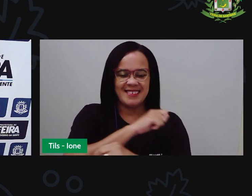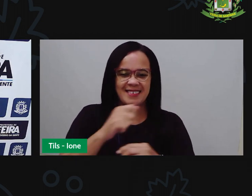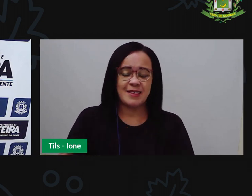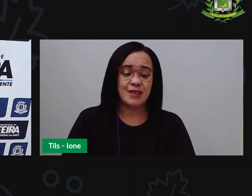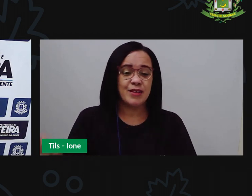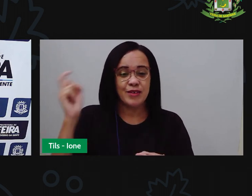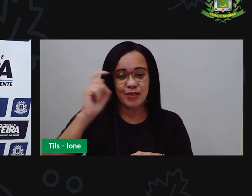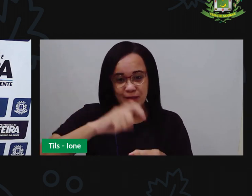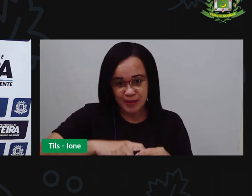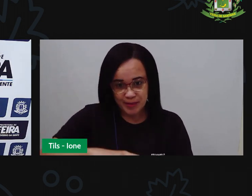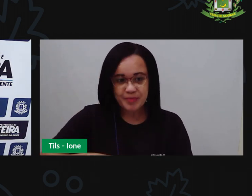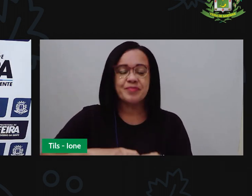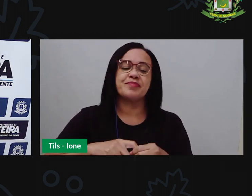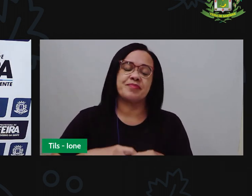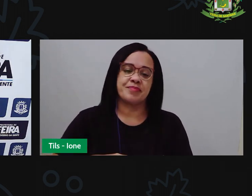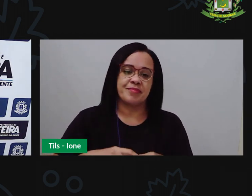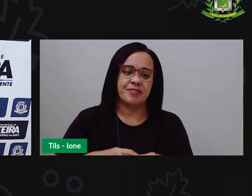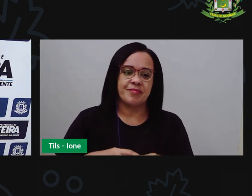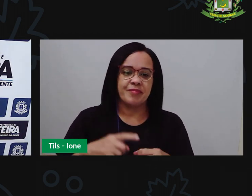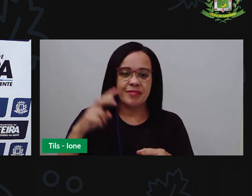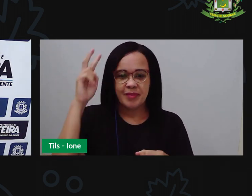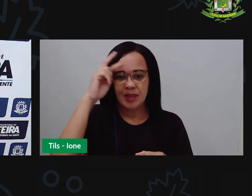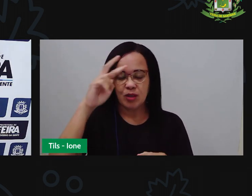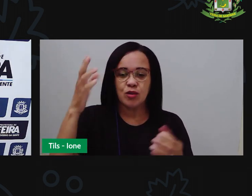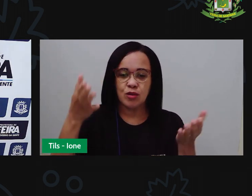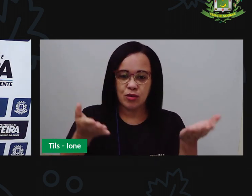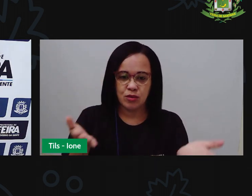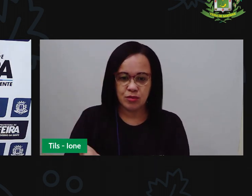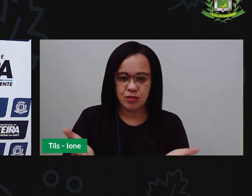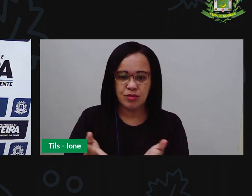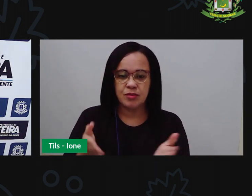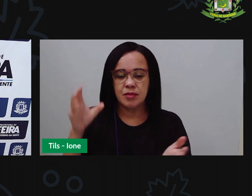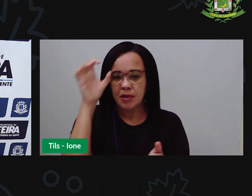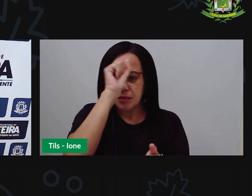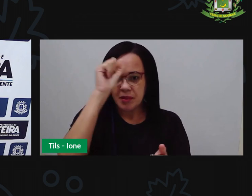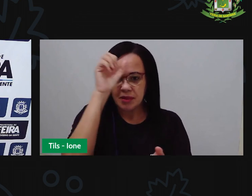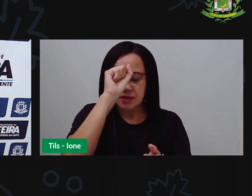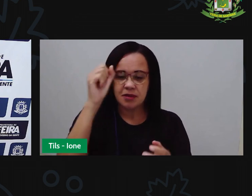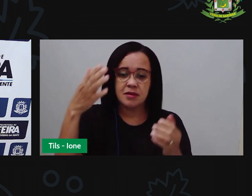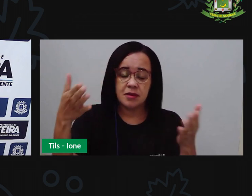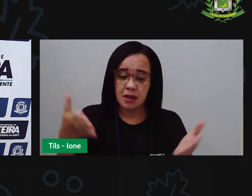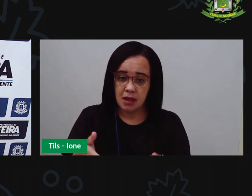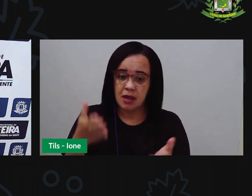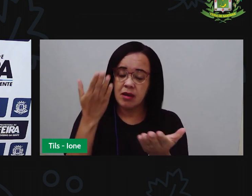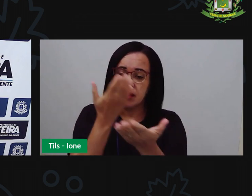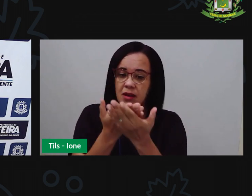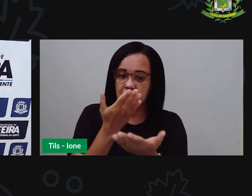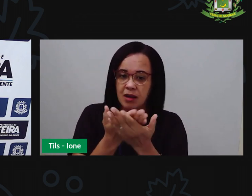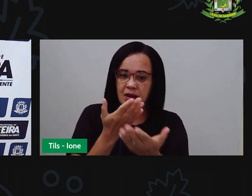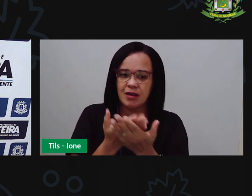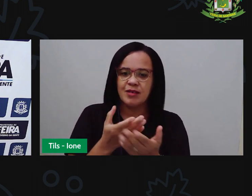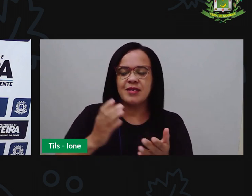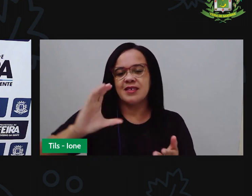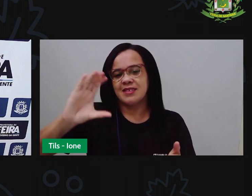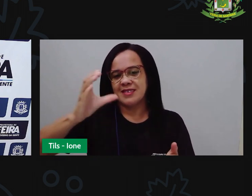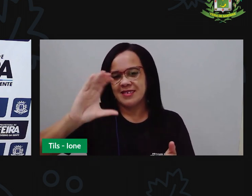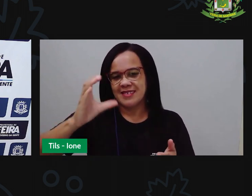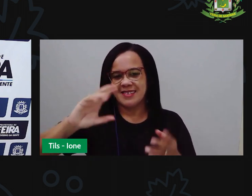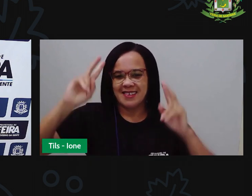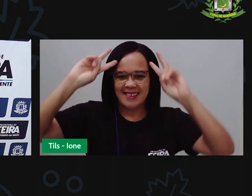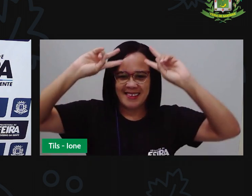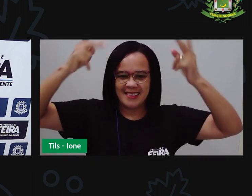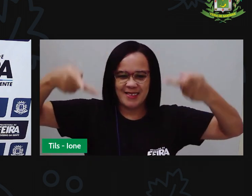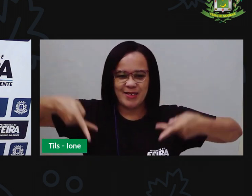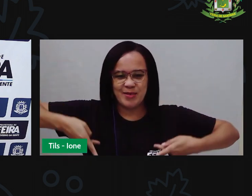Voltamos ao nosso momento de aprendizagem, agora com a aula de ciências humanas. Vamos